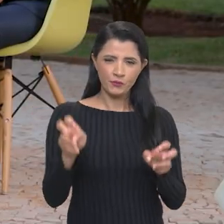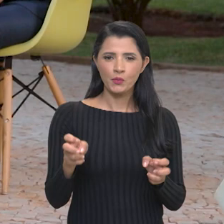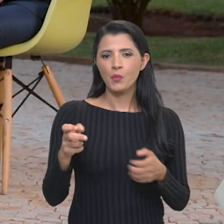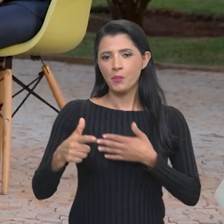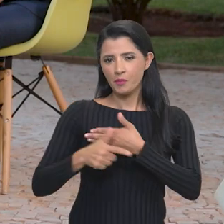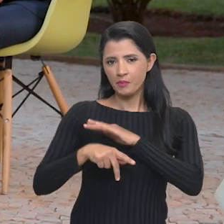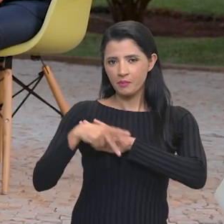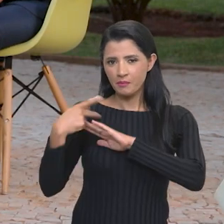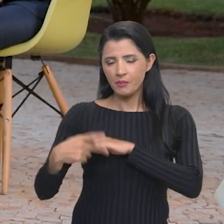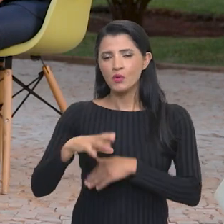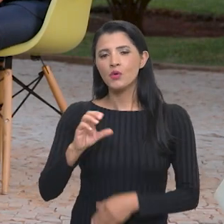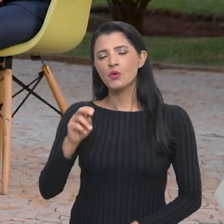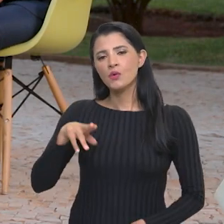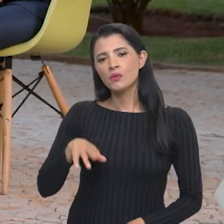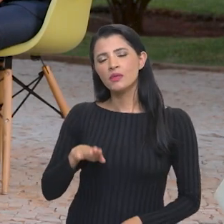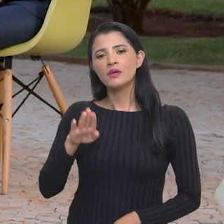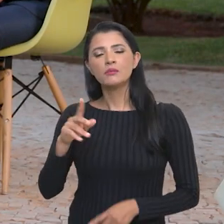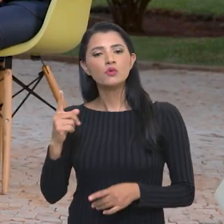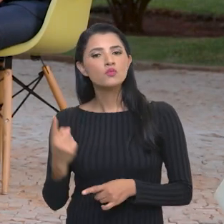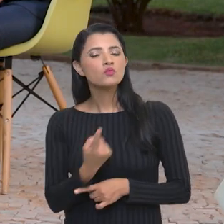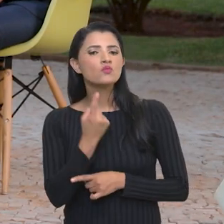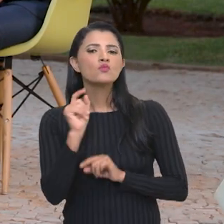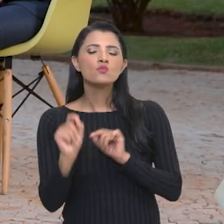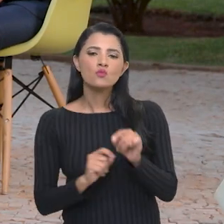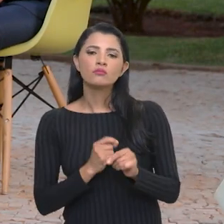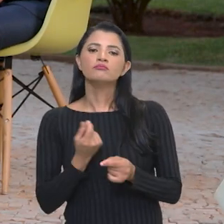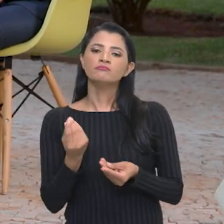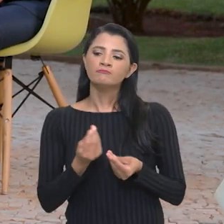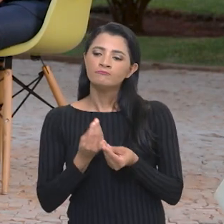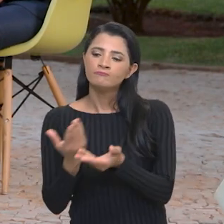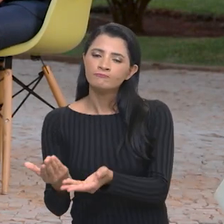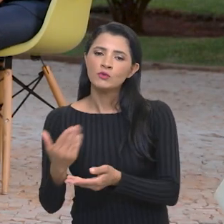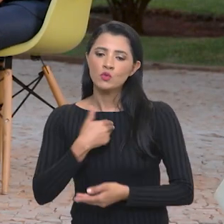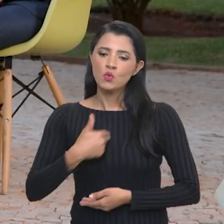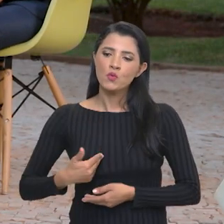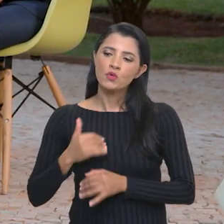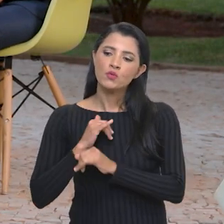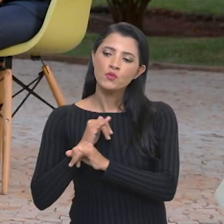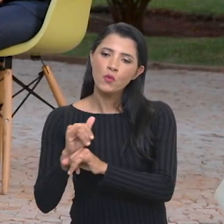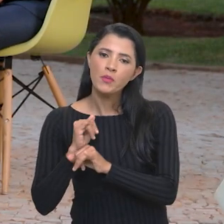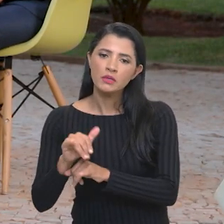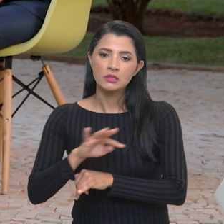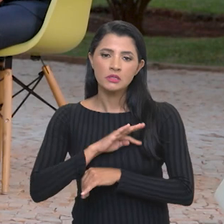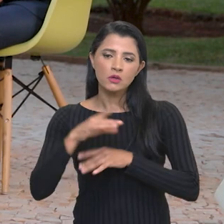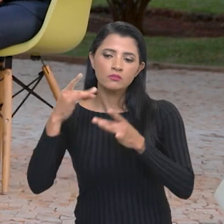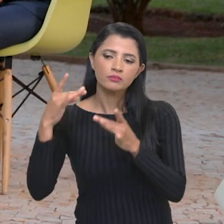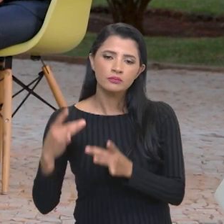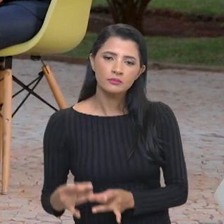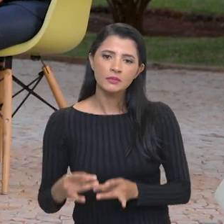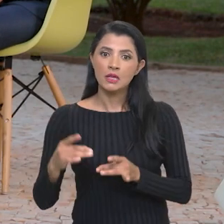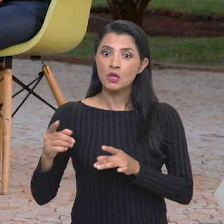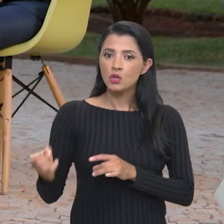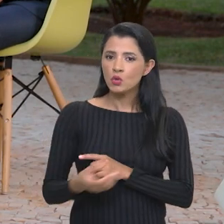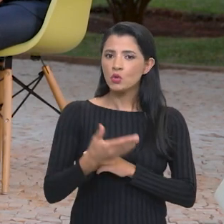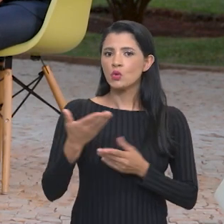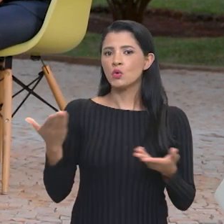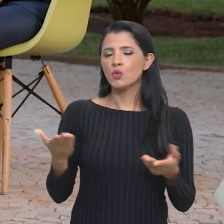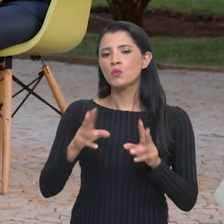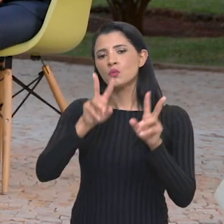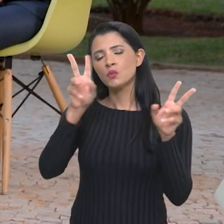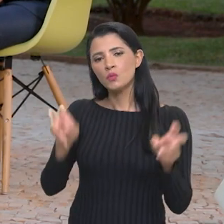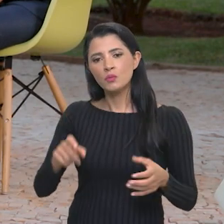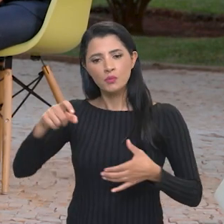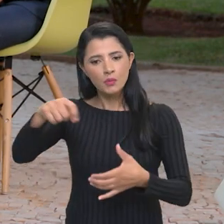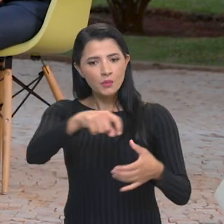falou sobre o papel da Conab e um deles é fornecer ao governo federal informações técnicas detalhadas e